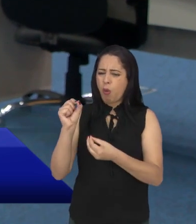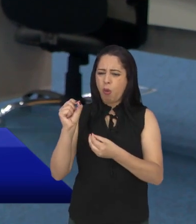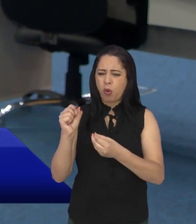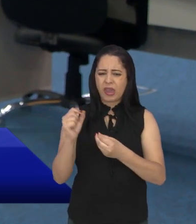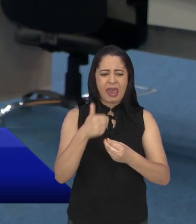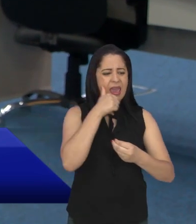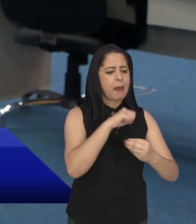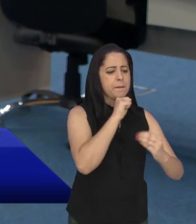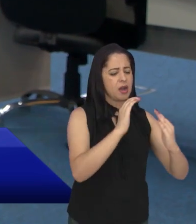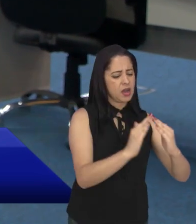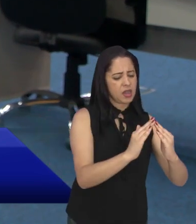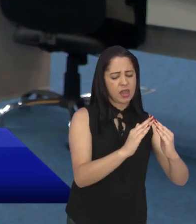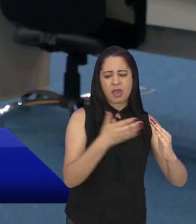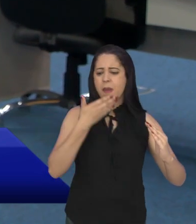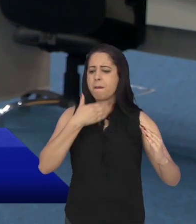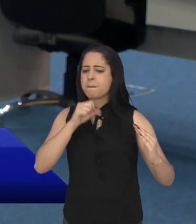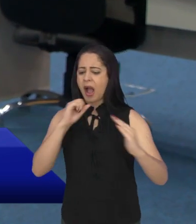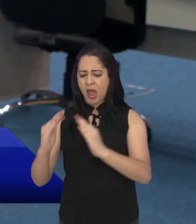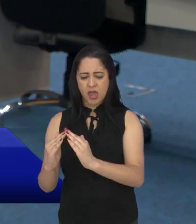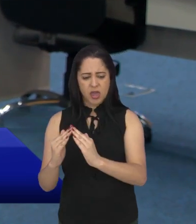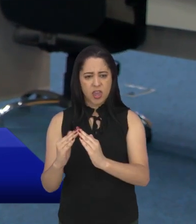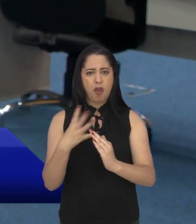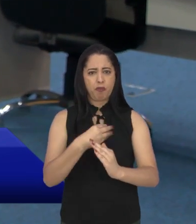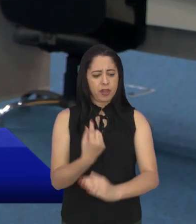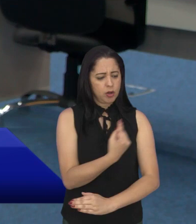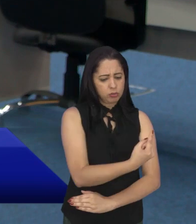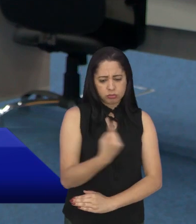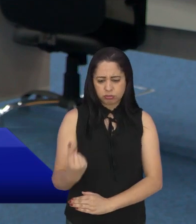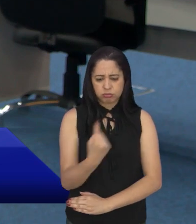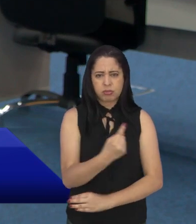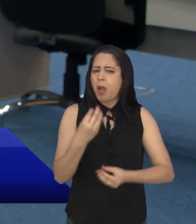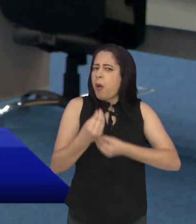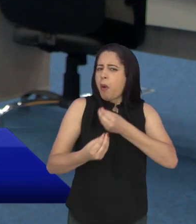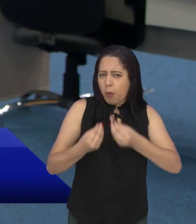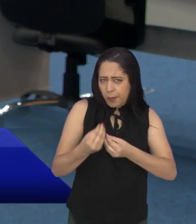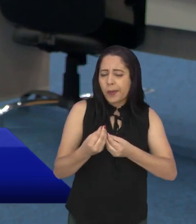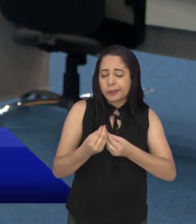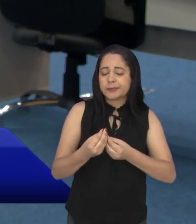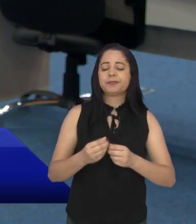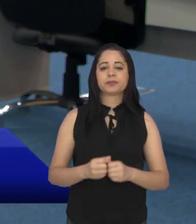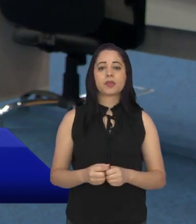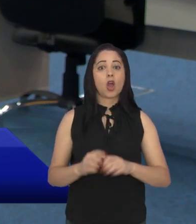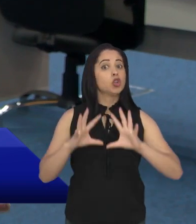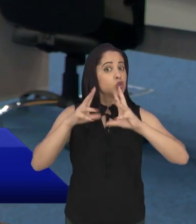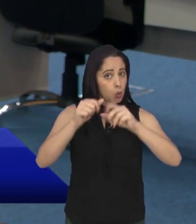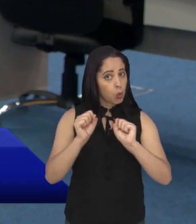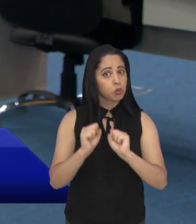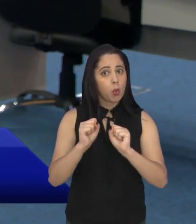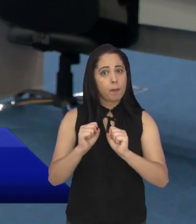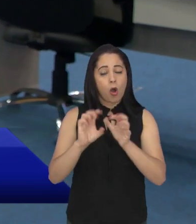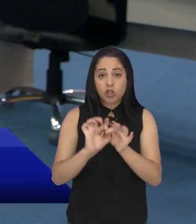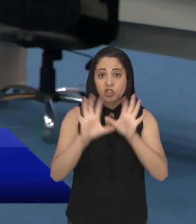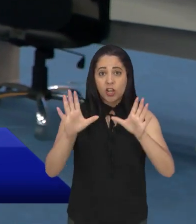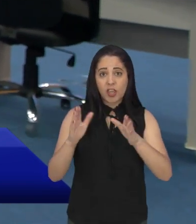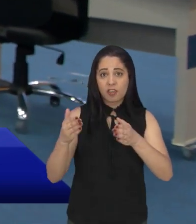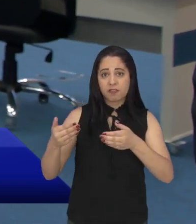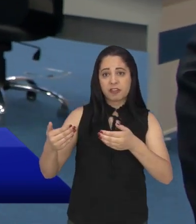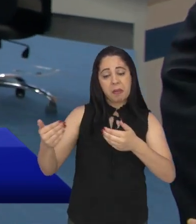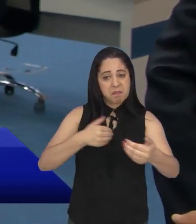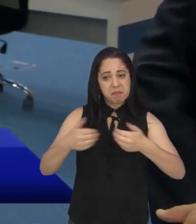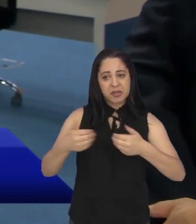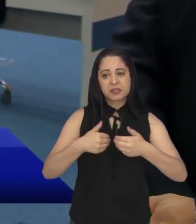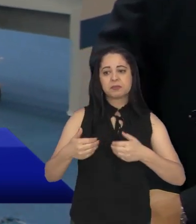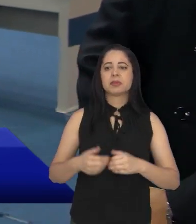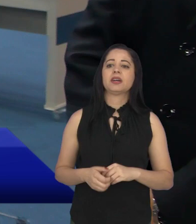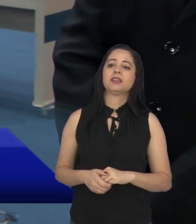compartilhada frente aos diagnósticos médicos. Então este é o evento que vai acontecer aqui e todo mundo pode participar. Eu converso então